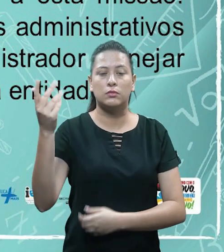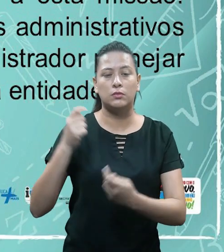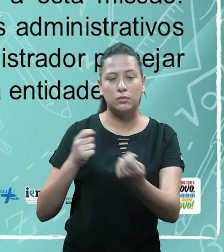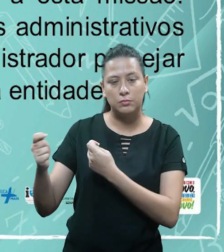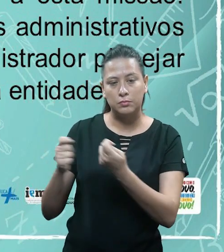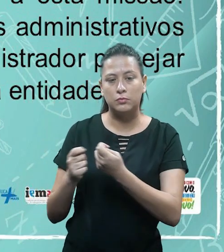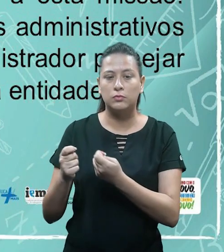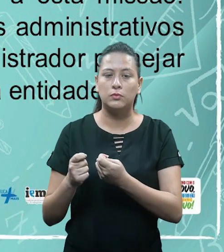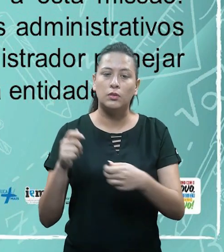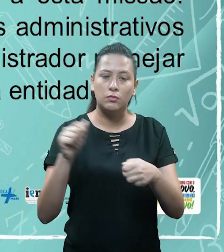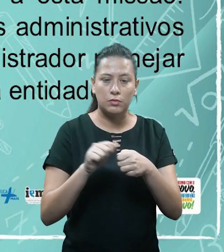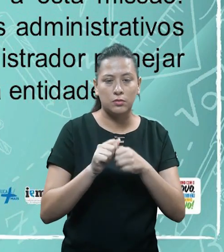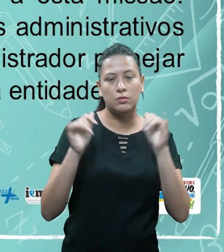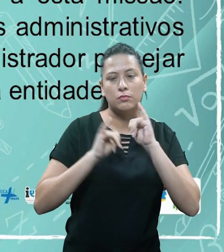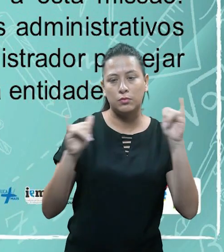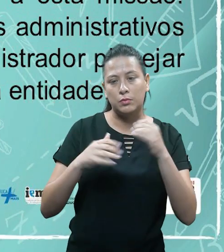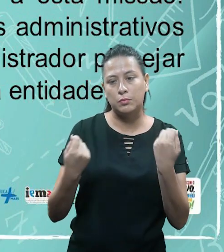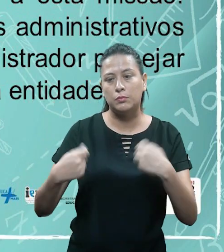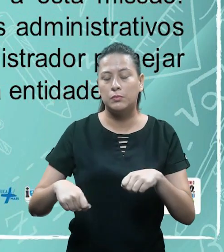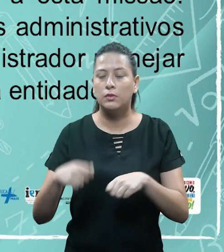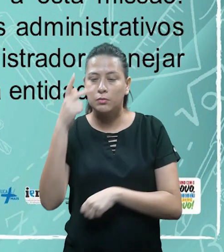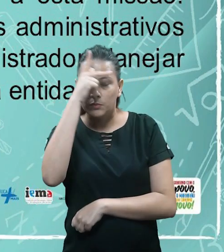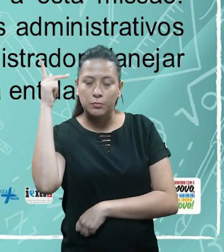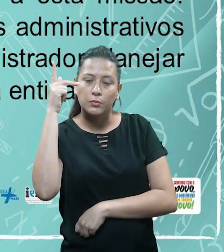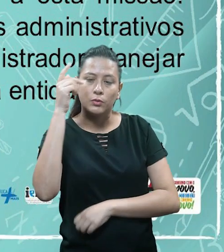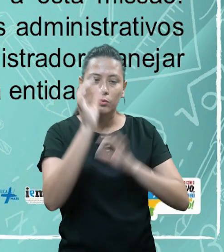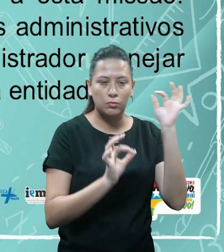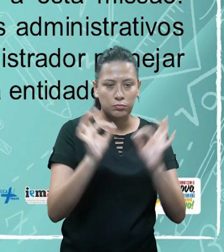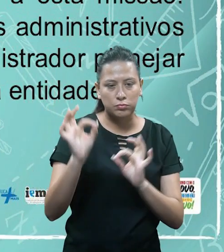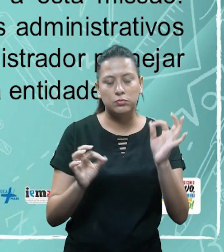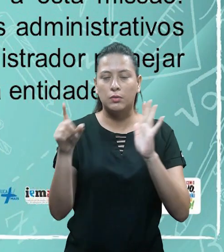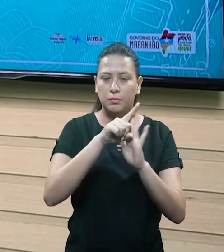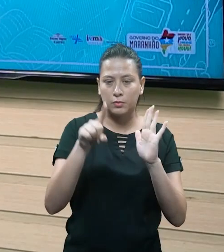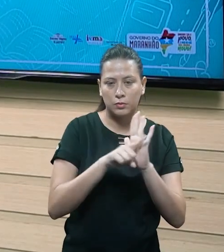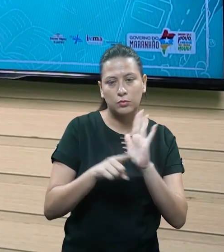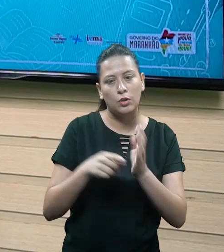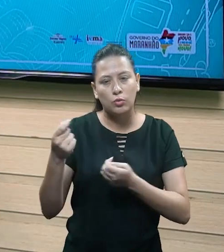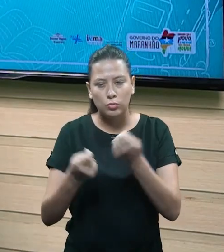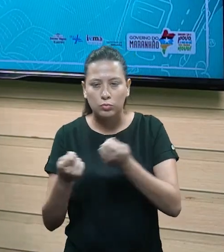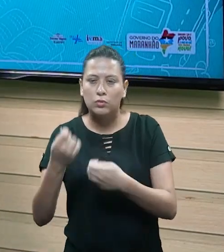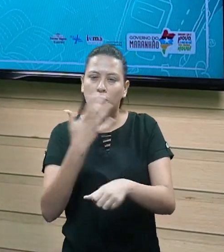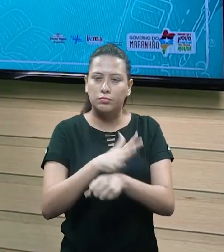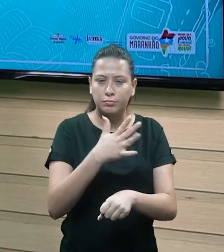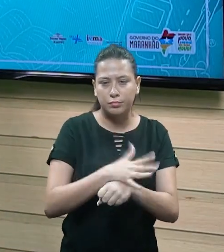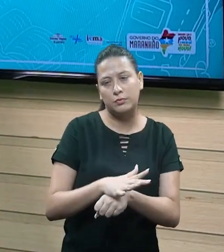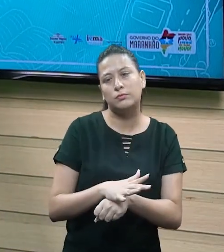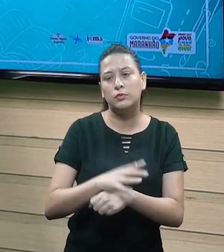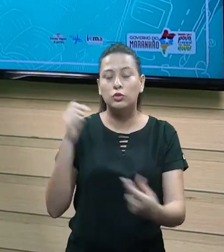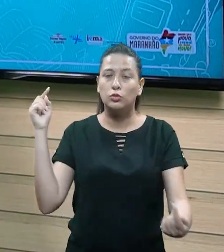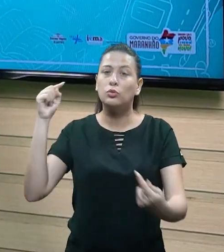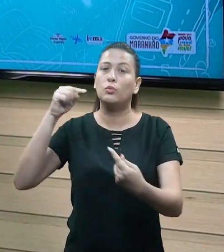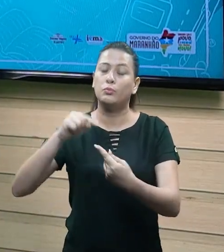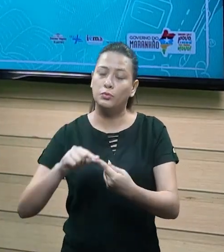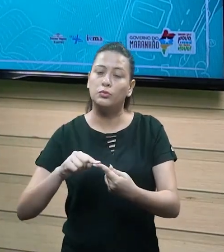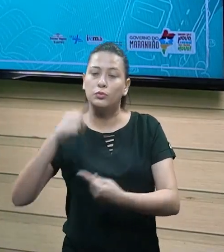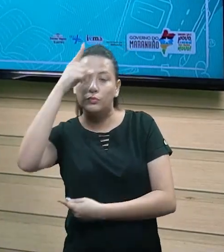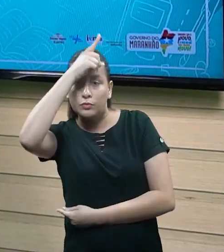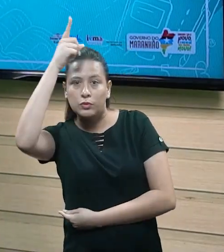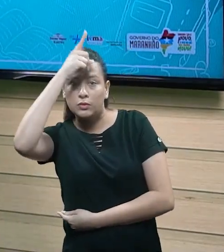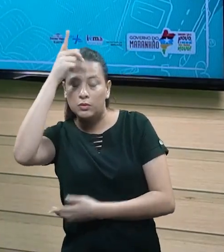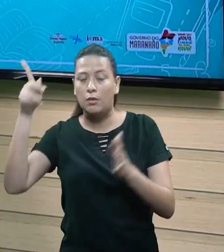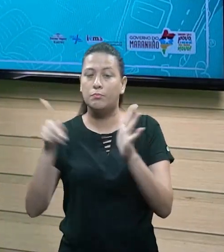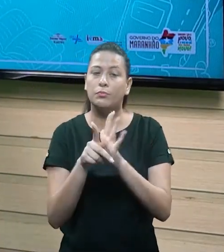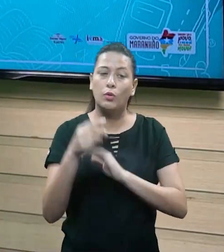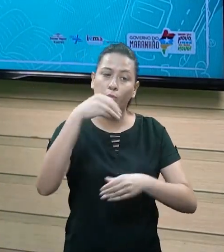planejar e controlar suas ações para traçar os objetivos da entidade. Então, deixa claro, a contabilidade, ela faz todo o gerenciamento